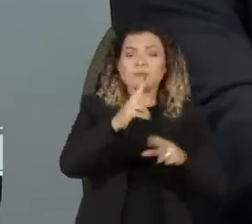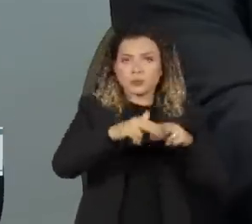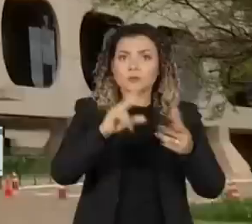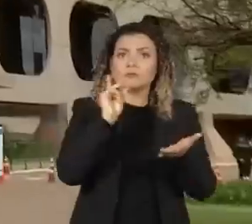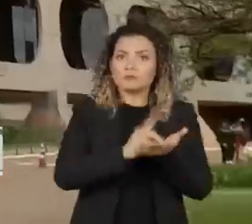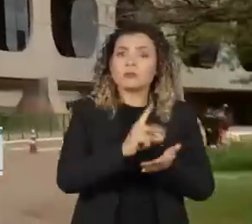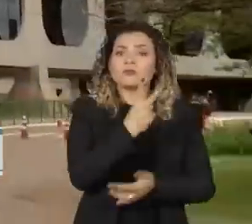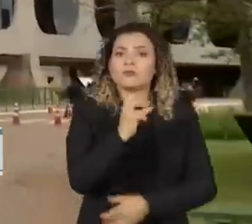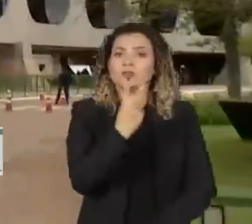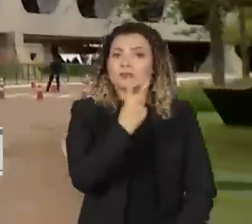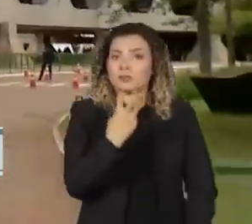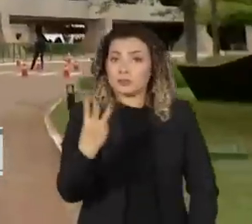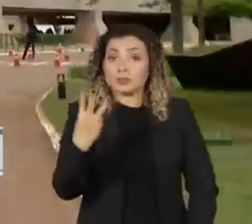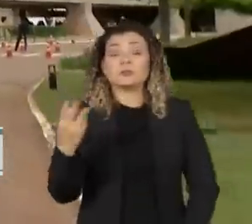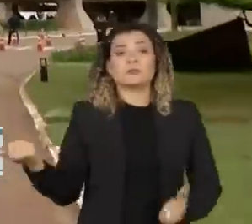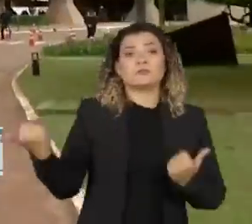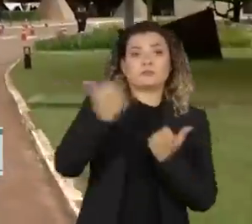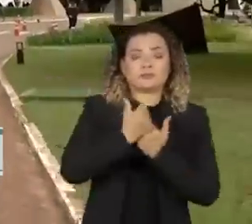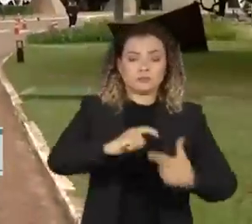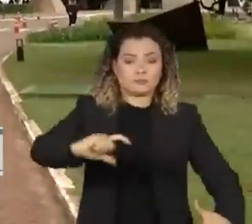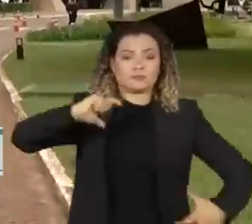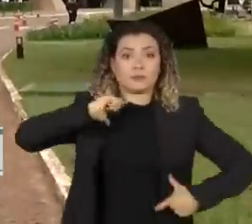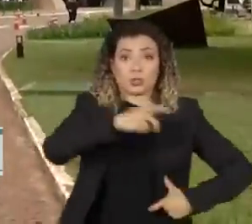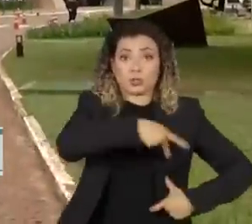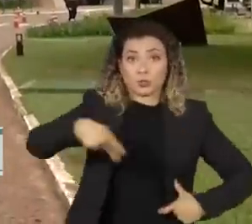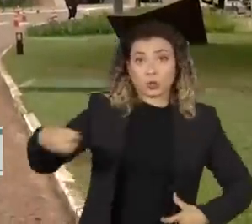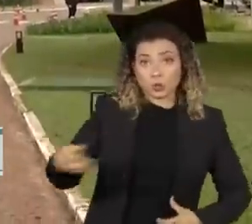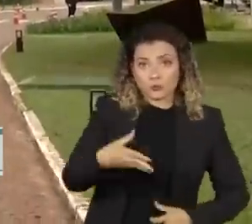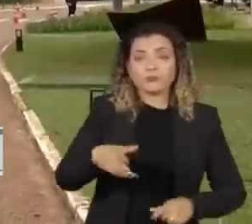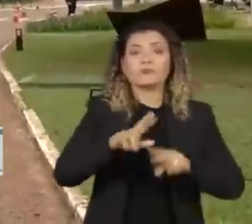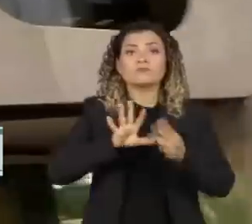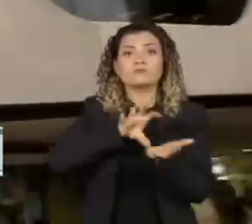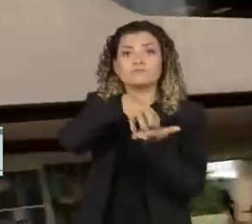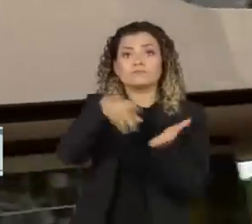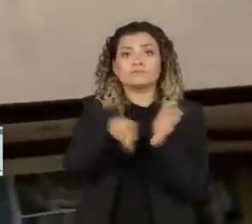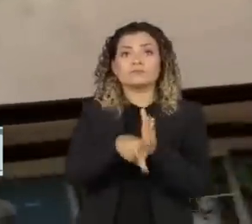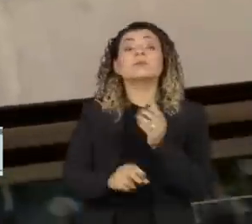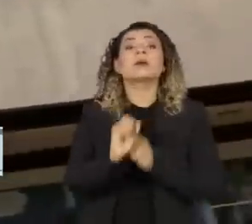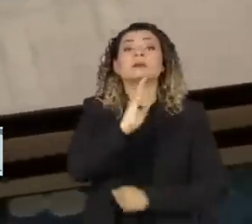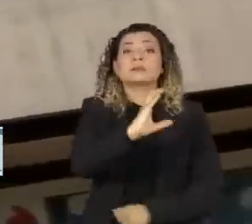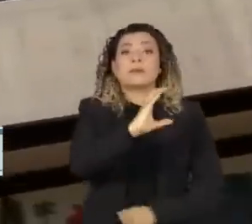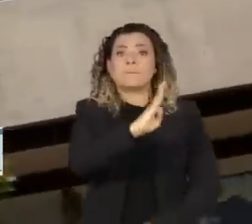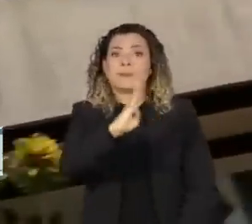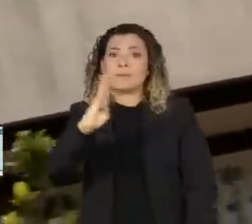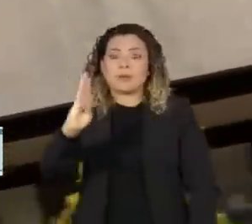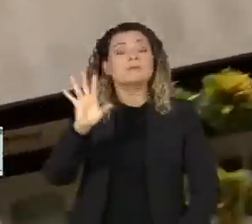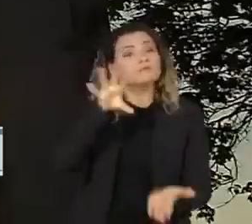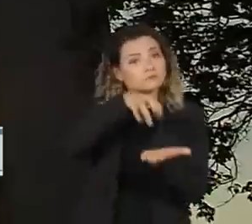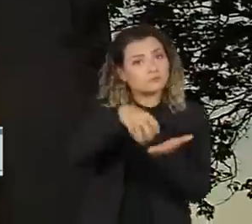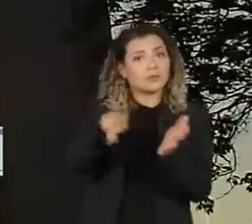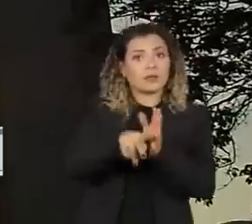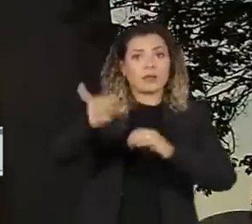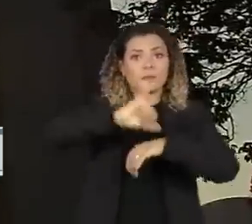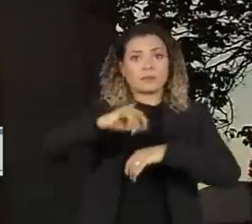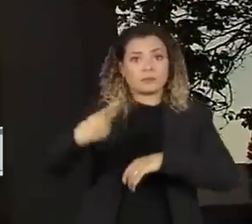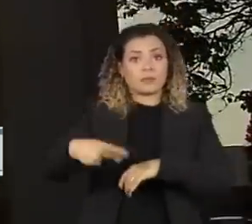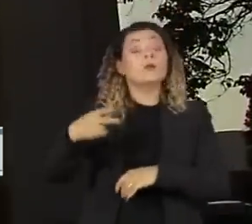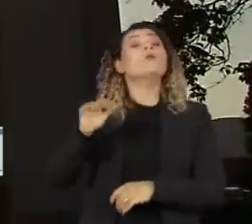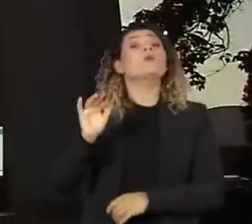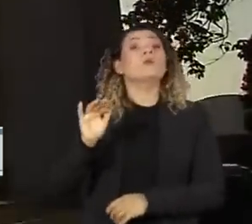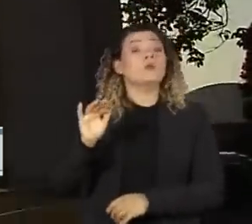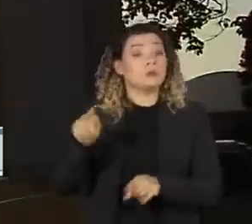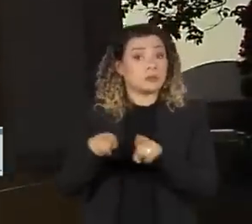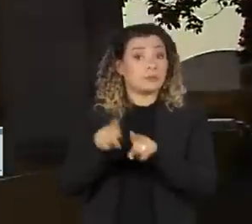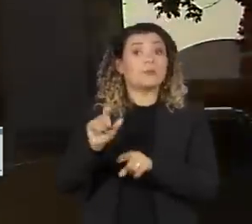presidente. A equipe de transição vai trabalhar no prédio do Centro Cultural Banco do Brasil, na capital federal. O orçamento de